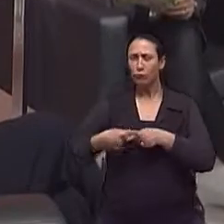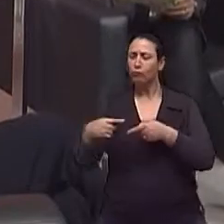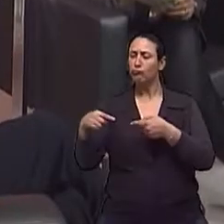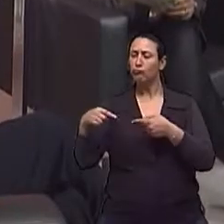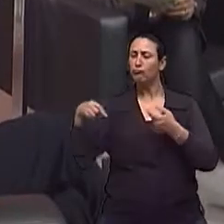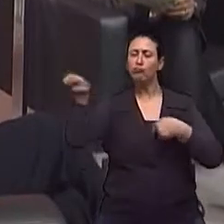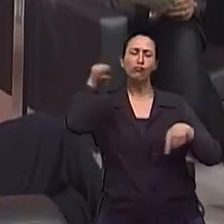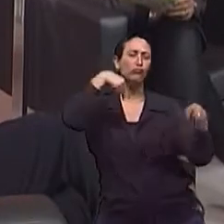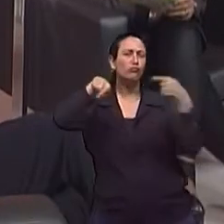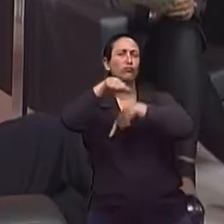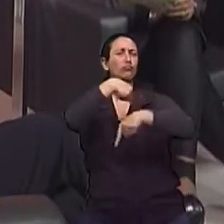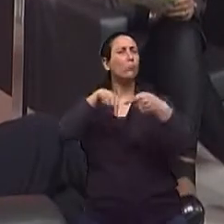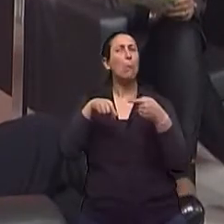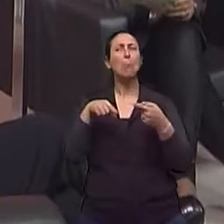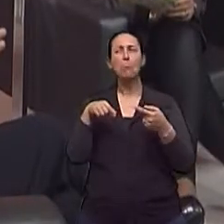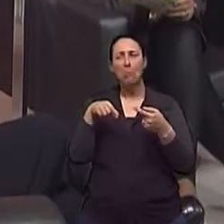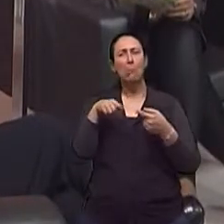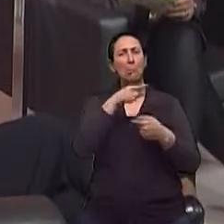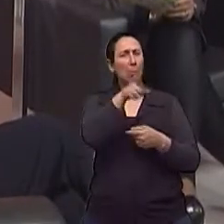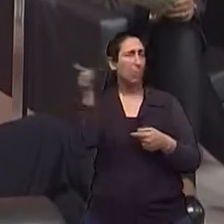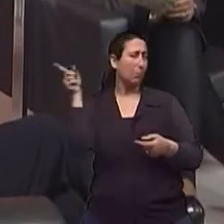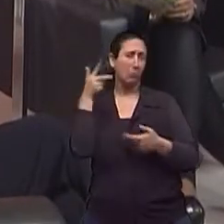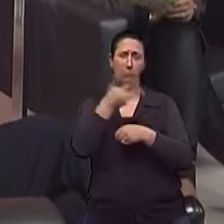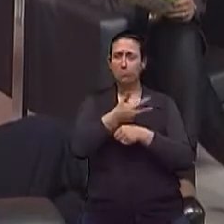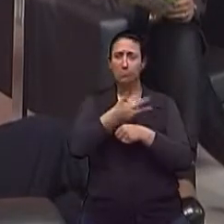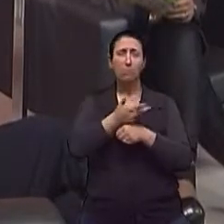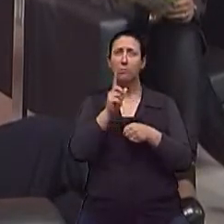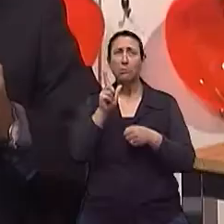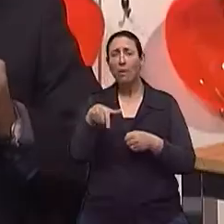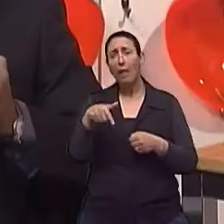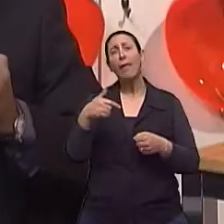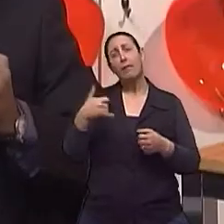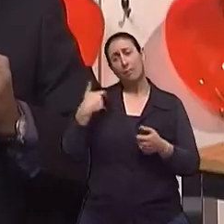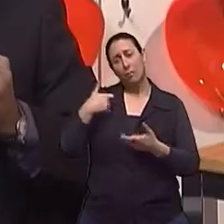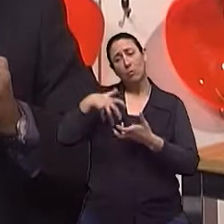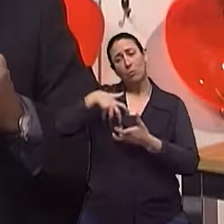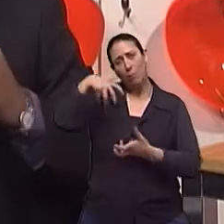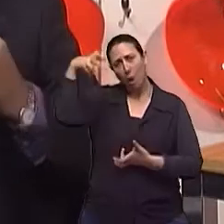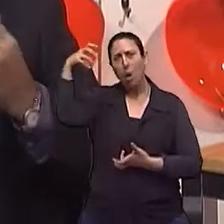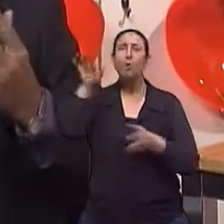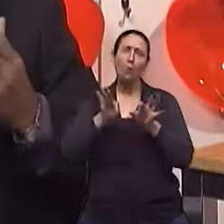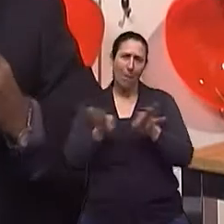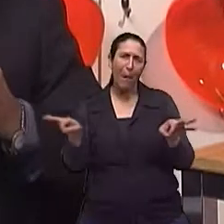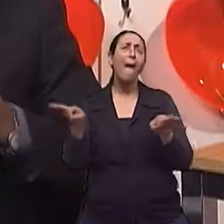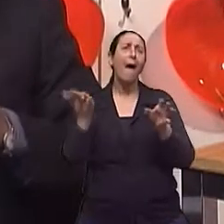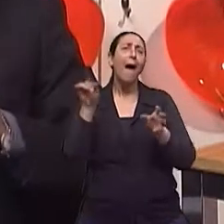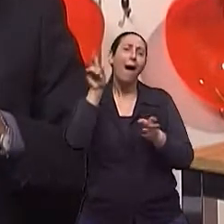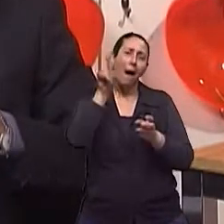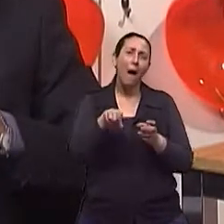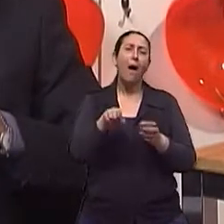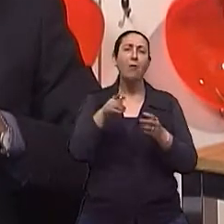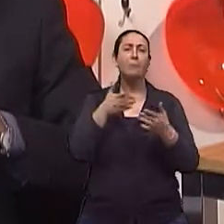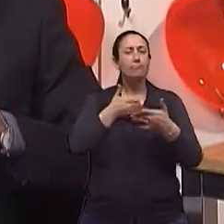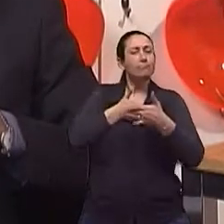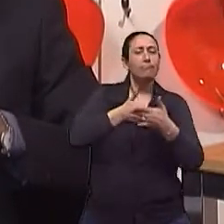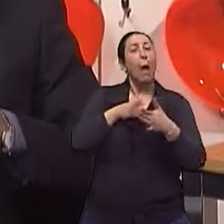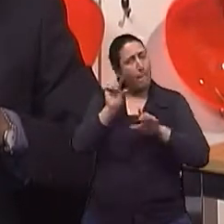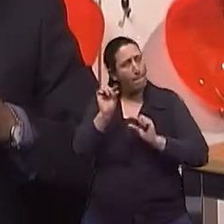Então, é claro que com o envelhecimento normal, existe uma certa diminuição da capacidade de fazer